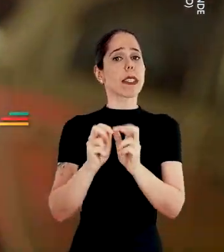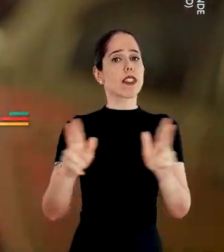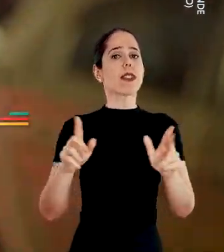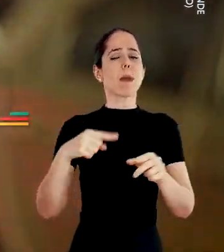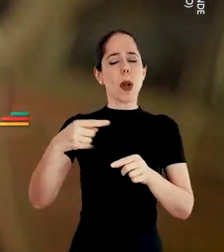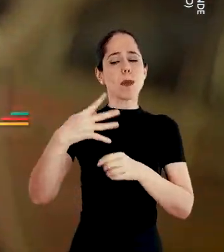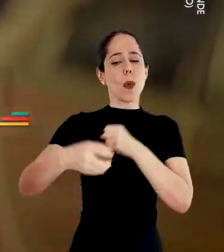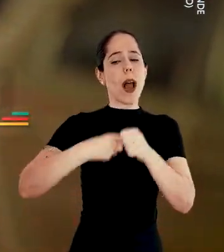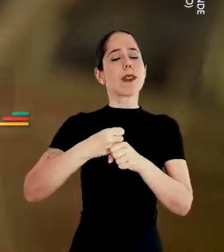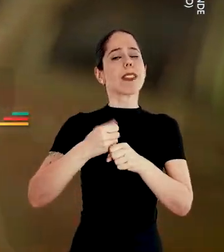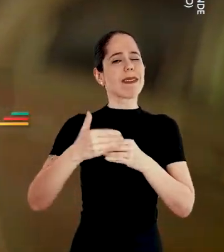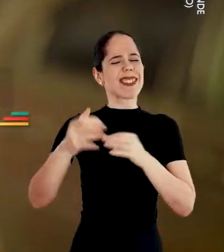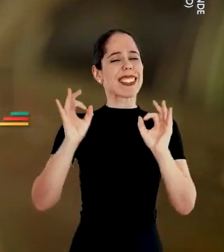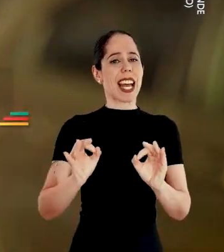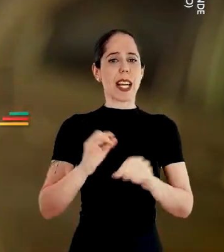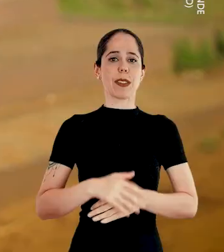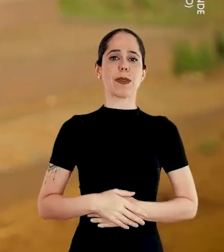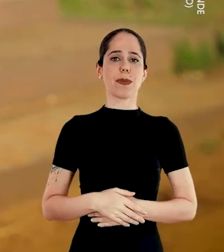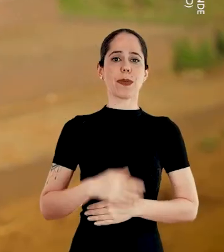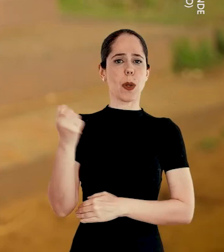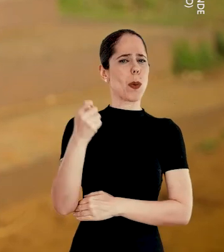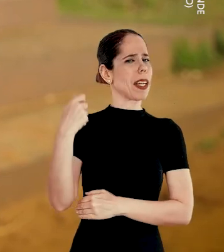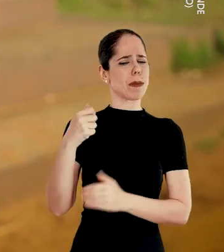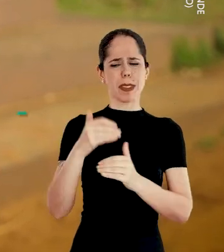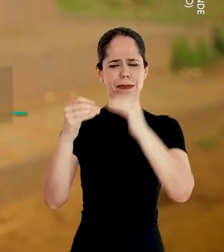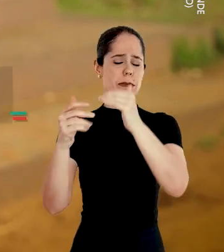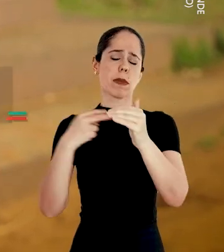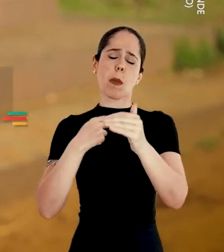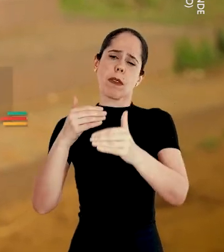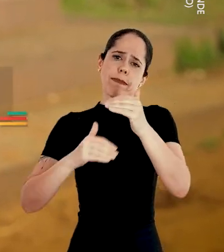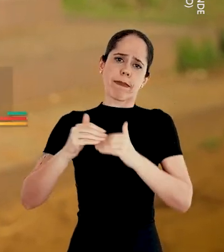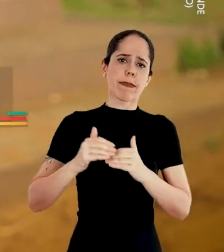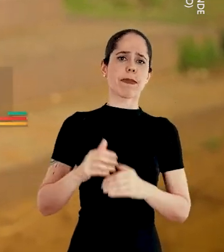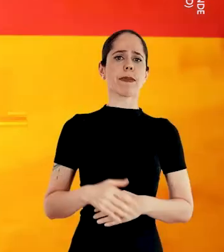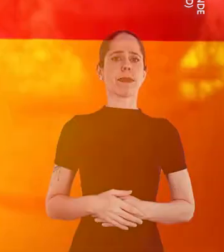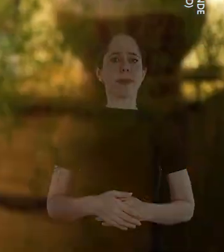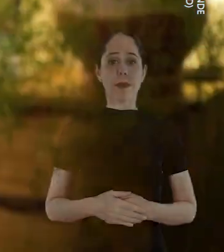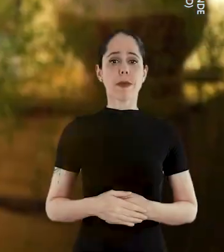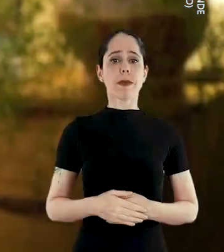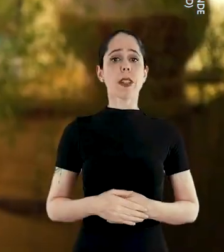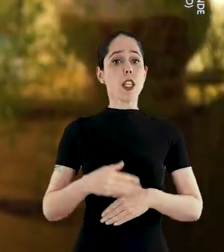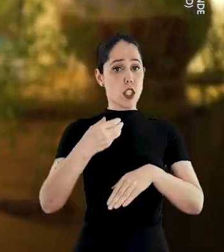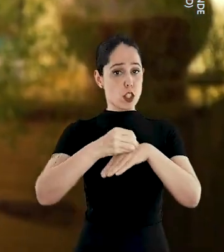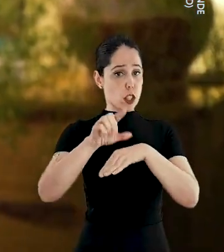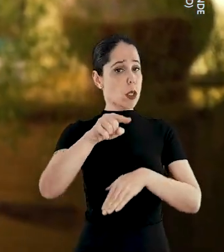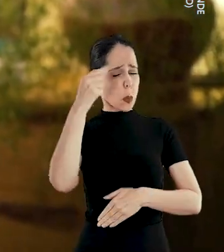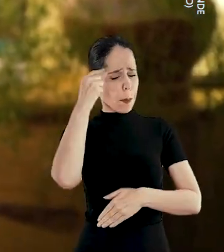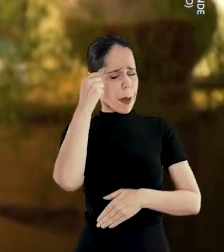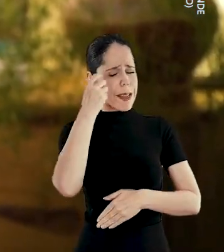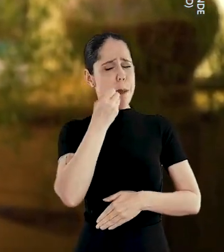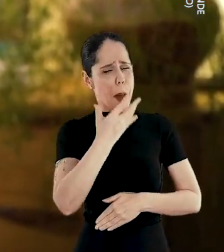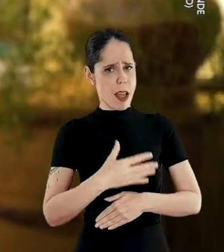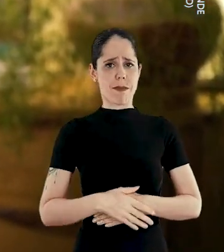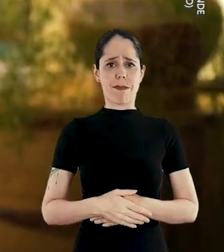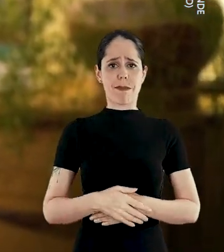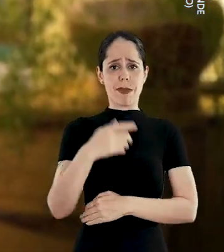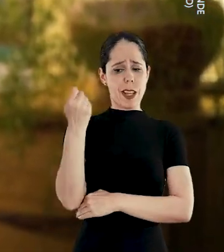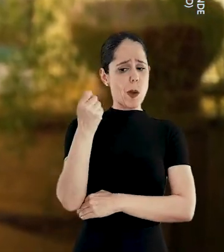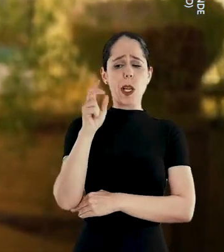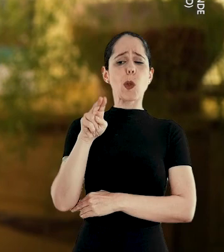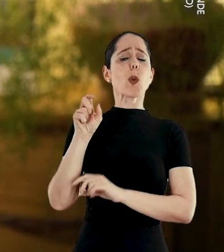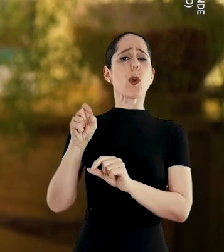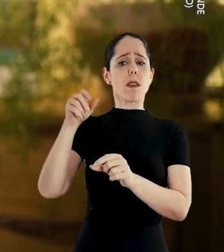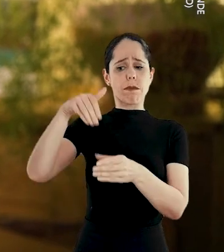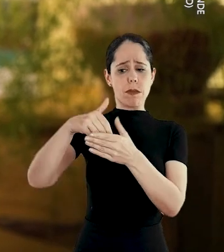diferença nesses próximos quatro anos, com certeza. O Rio Grande vai ter que ir para frente, né? Não pode retroceder. Pense bem, o Rio Grande nunca